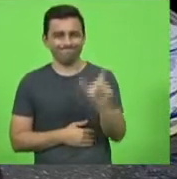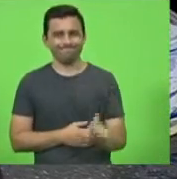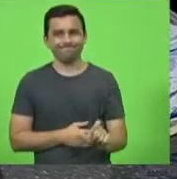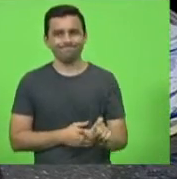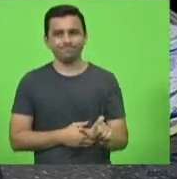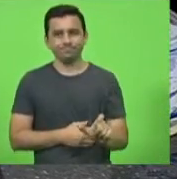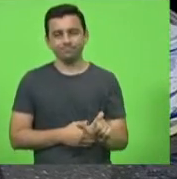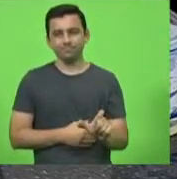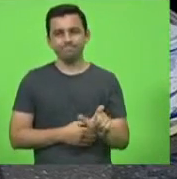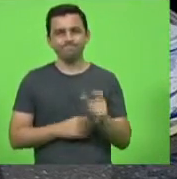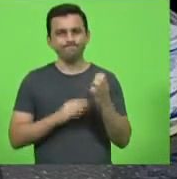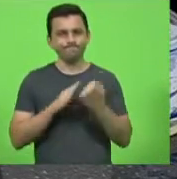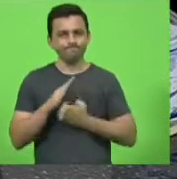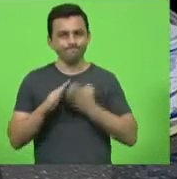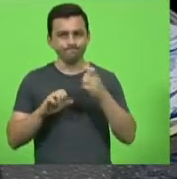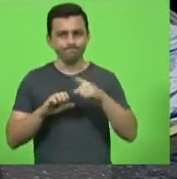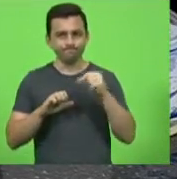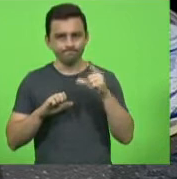empreendedor